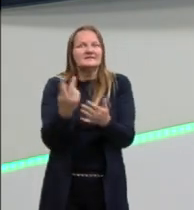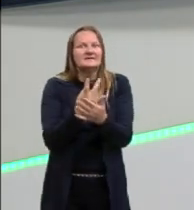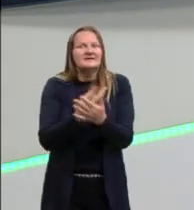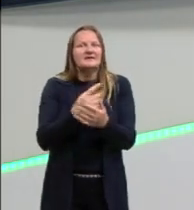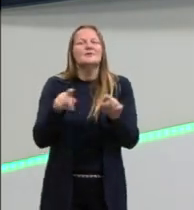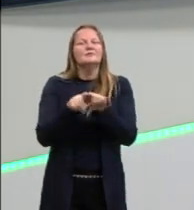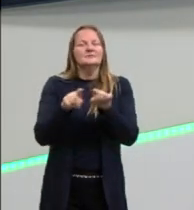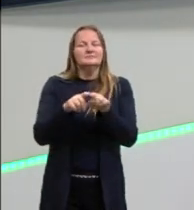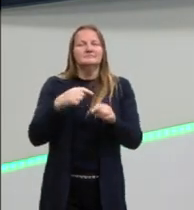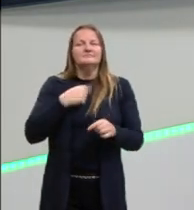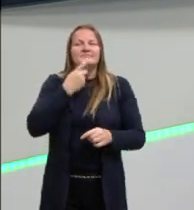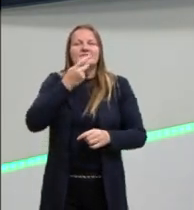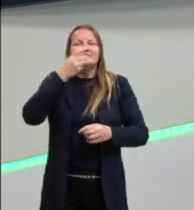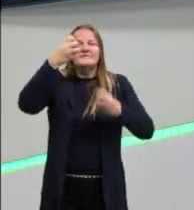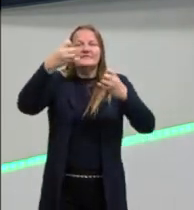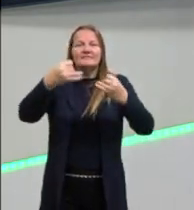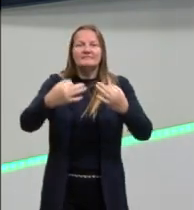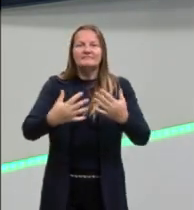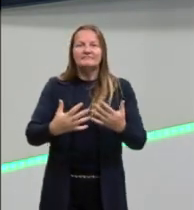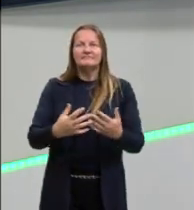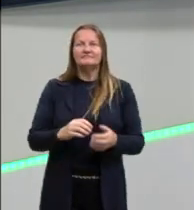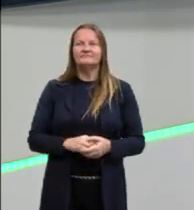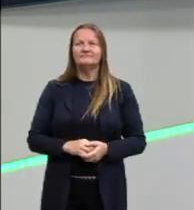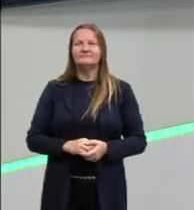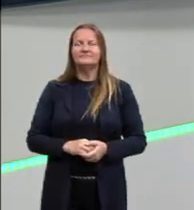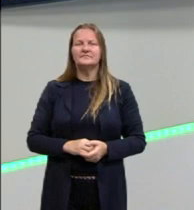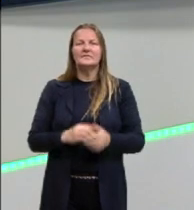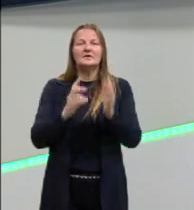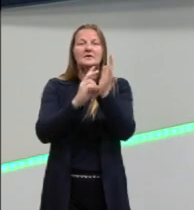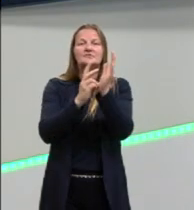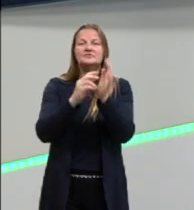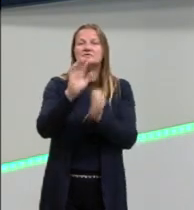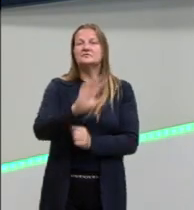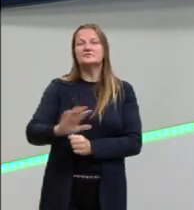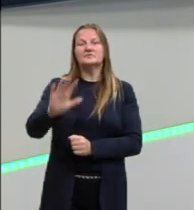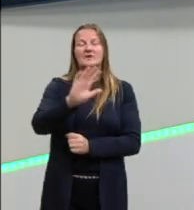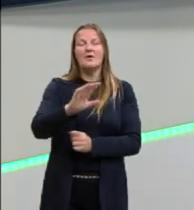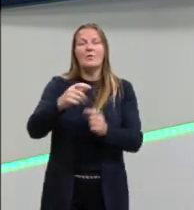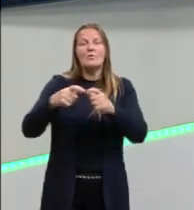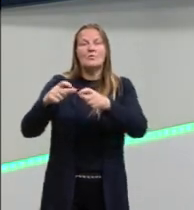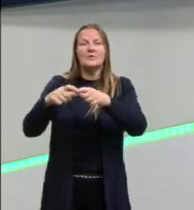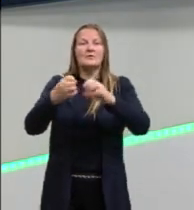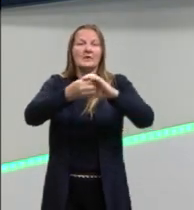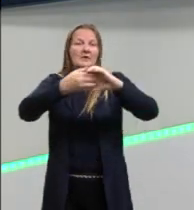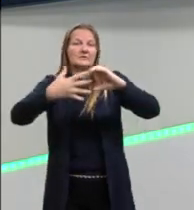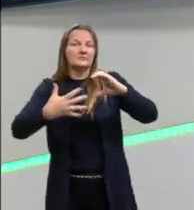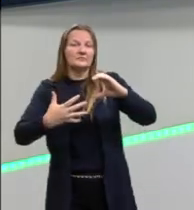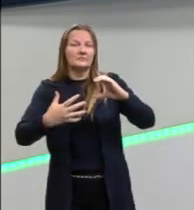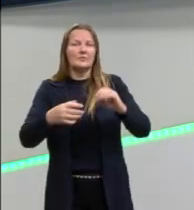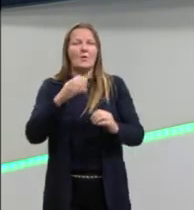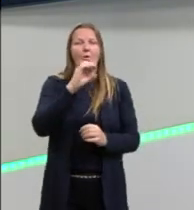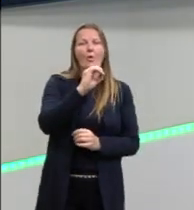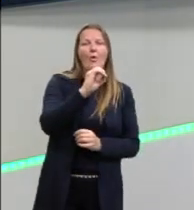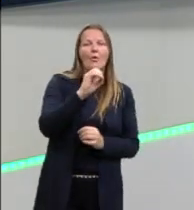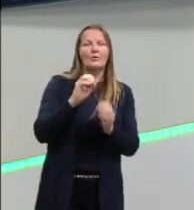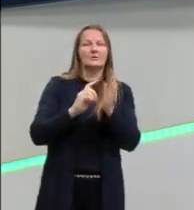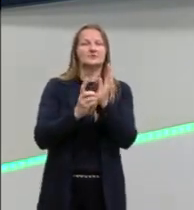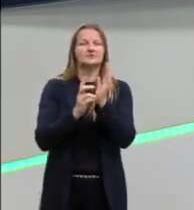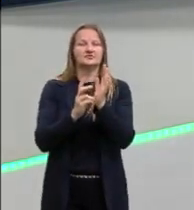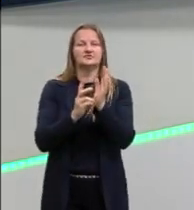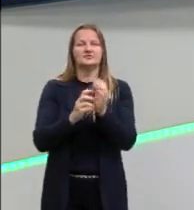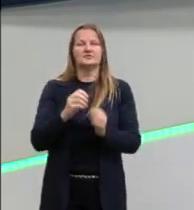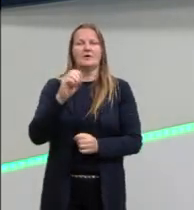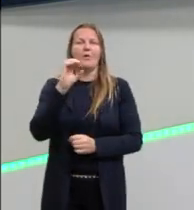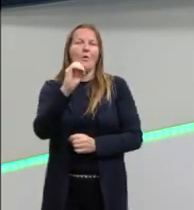gente comete quando a gente vai falar dos indígenas, assim, em outros aspectos, né? Ah, o índio, né? O